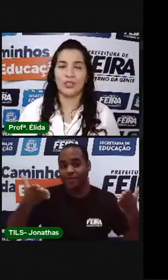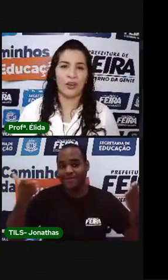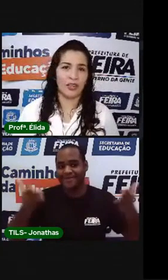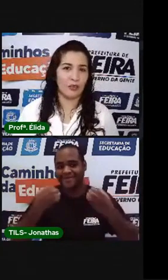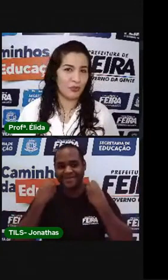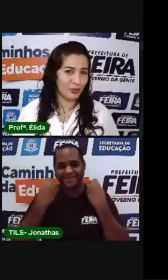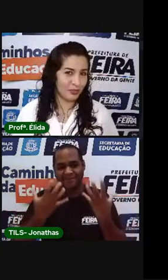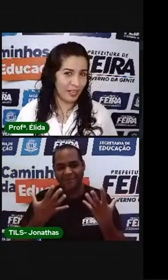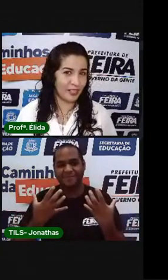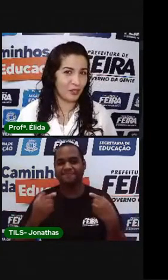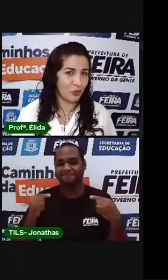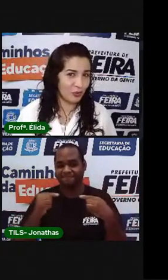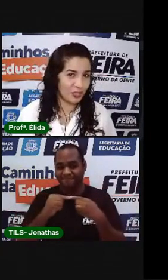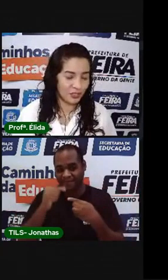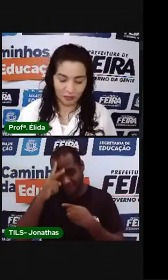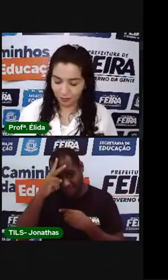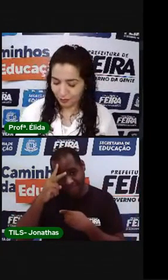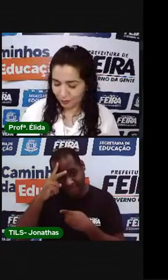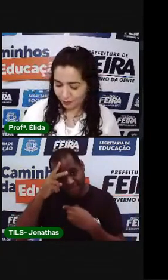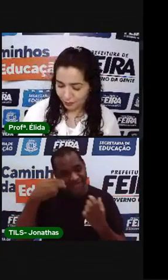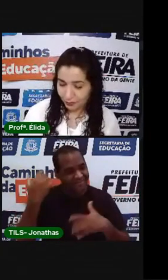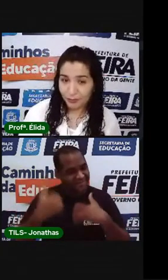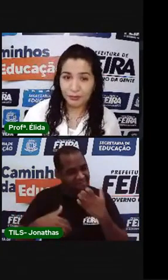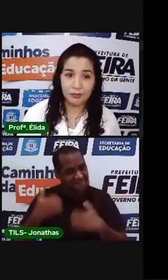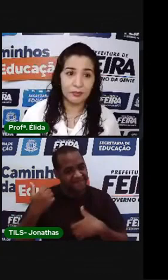com a história que foi contada hoje?